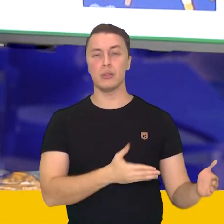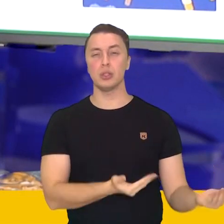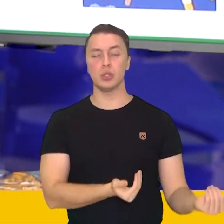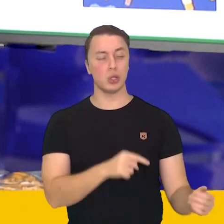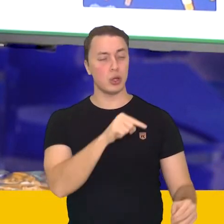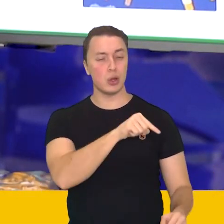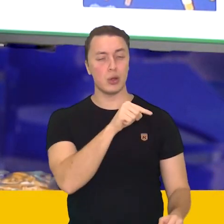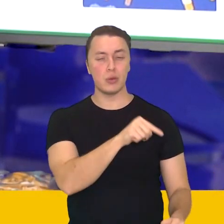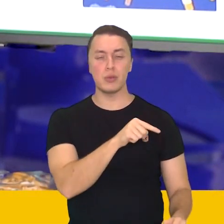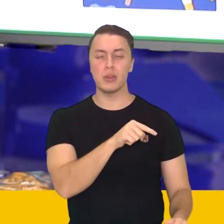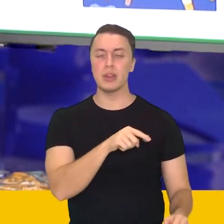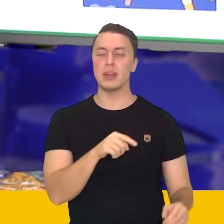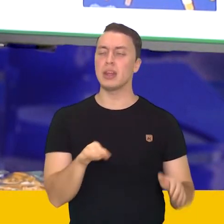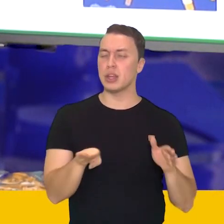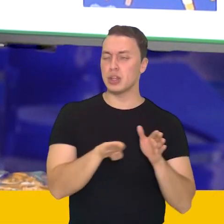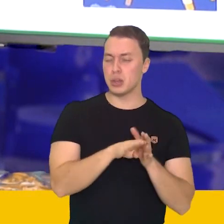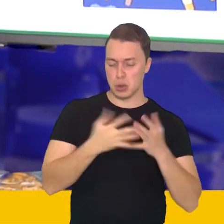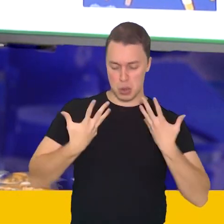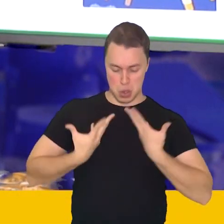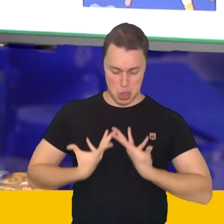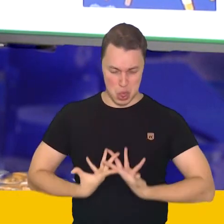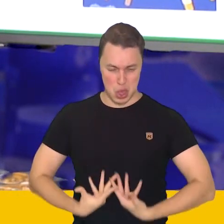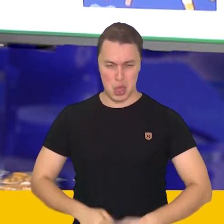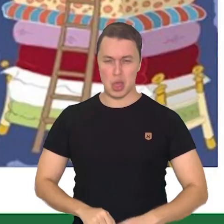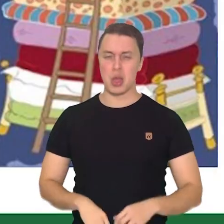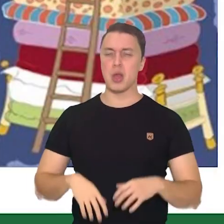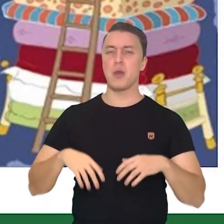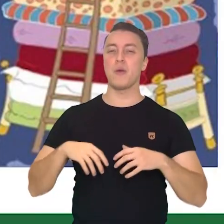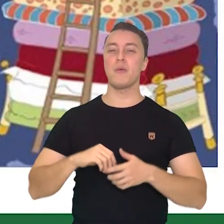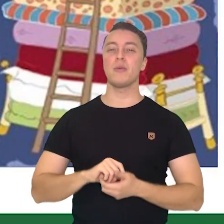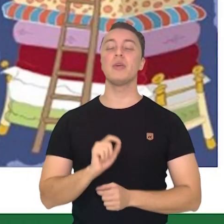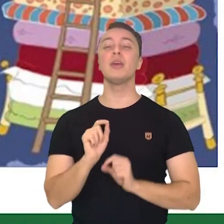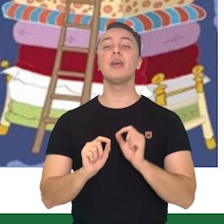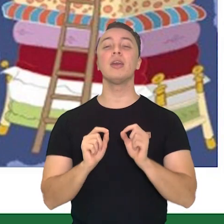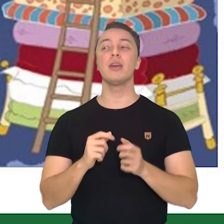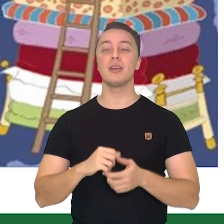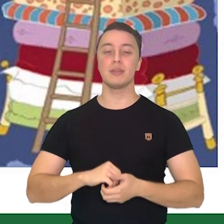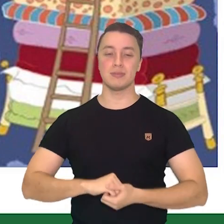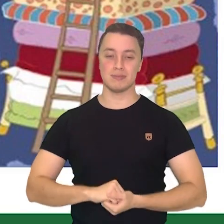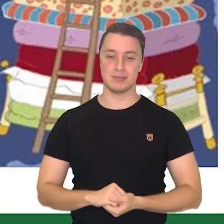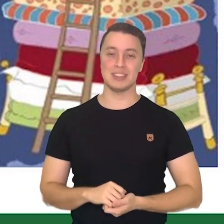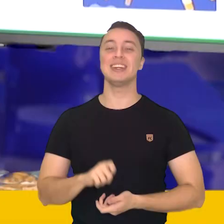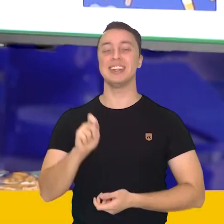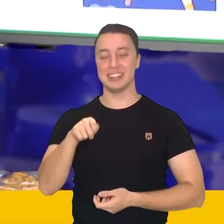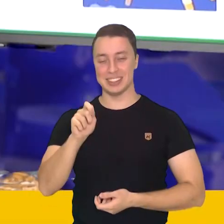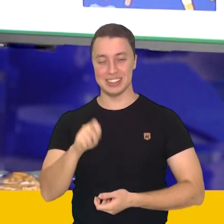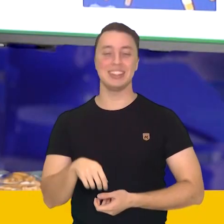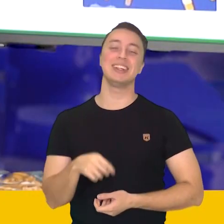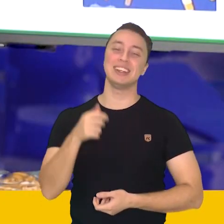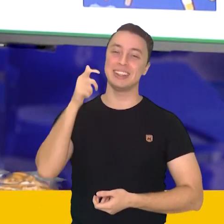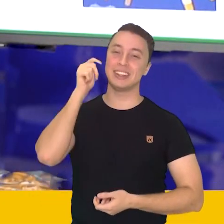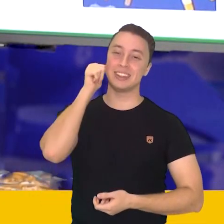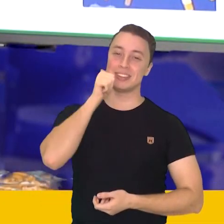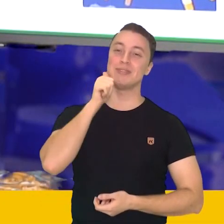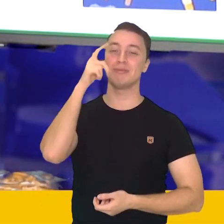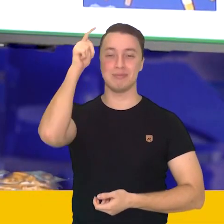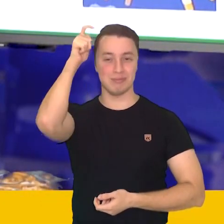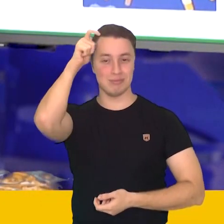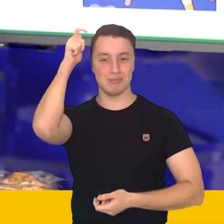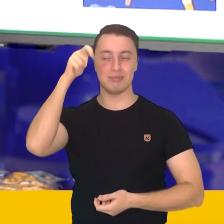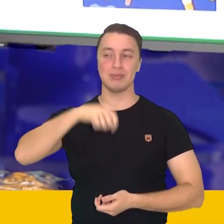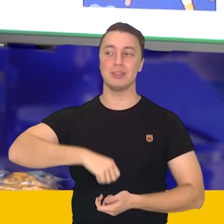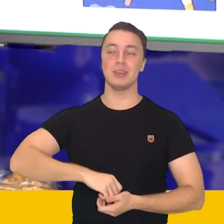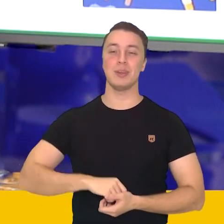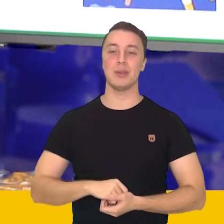molhada? Vocês lembram lá no início da história? Muito bem. A princesa. 4.